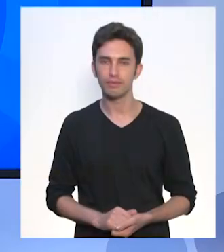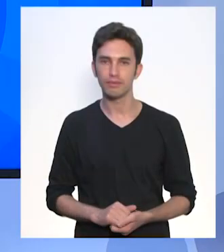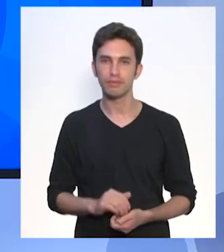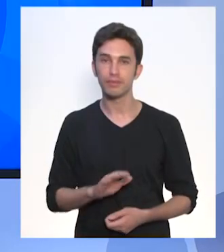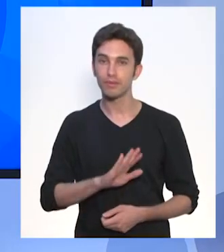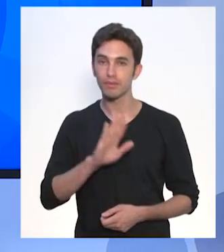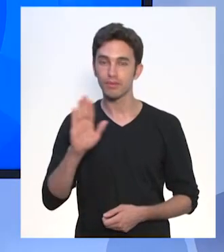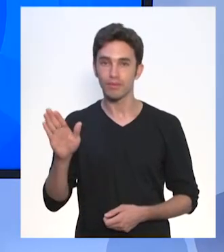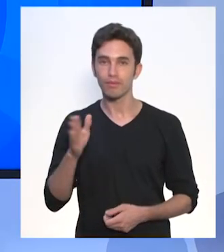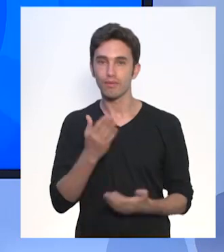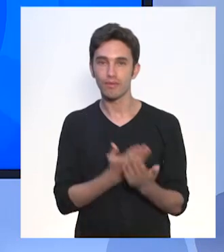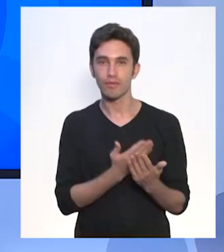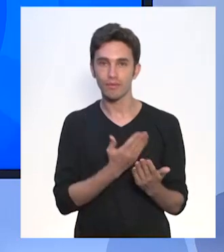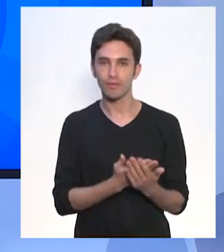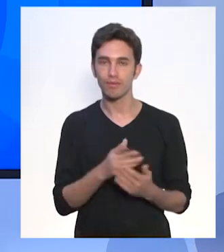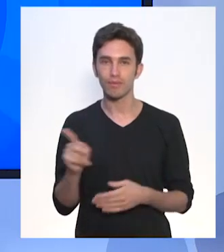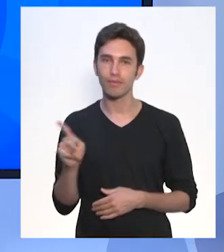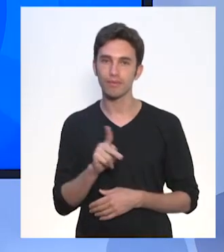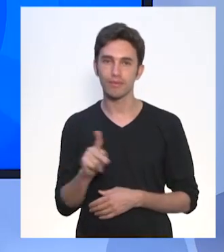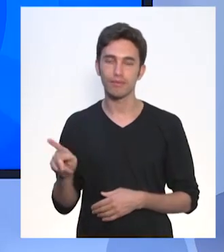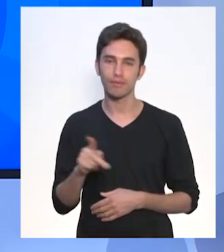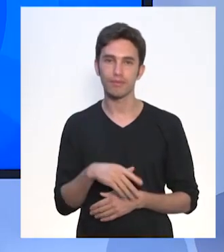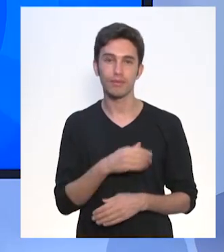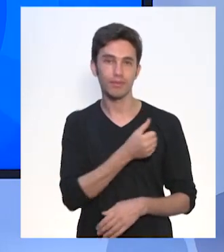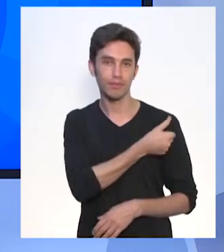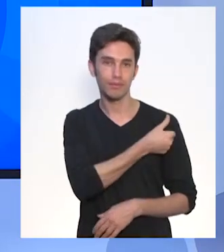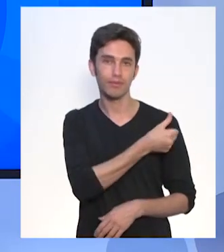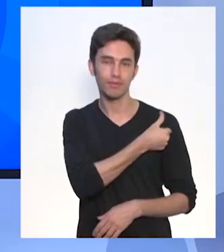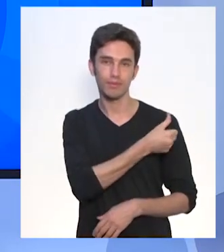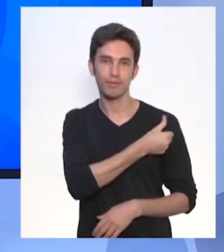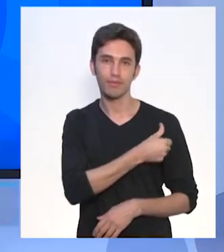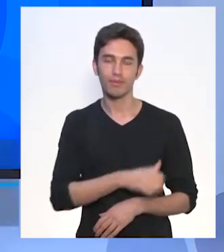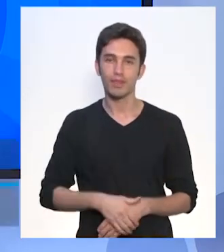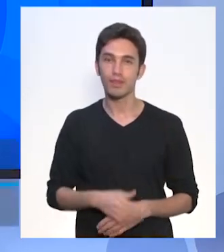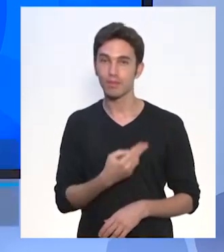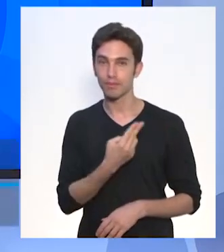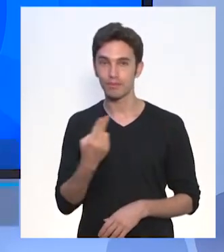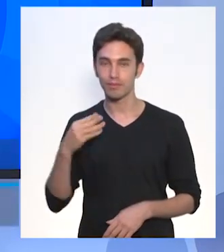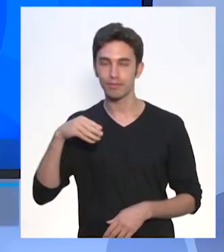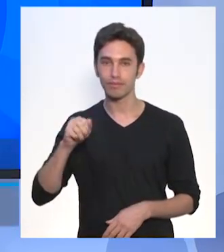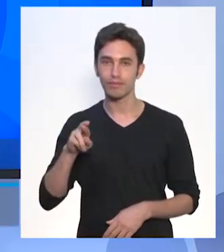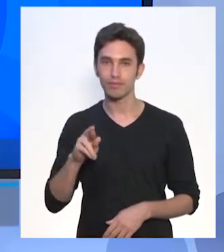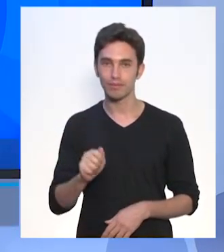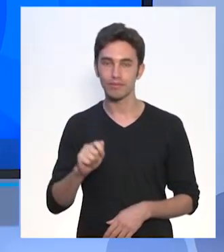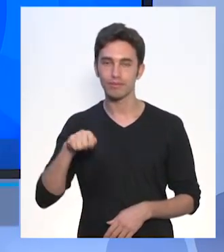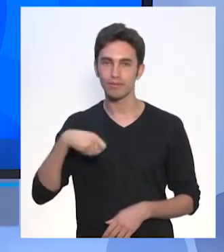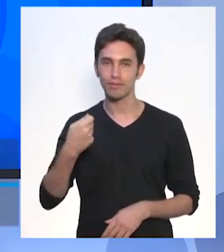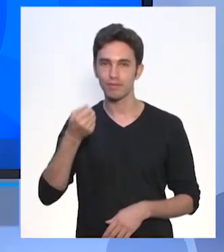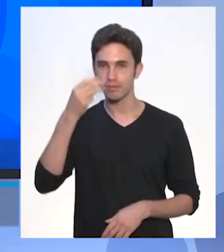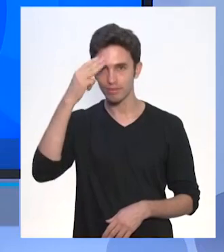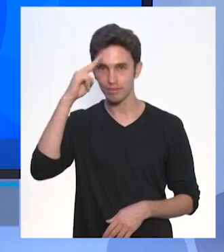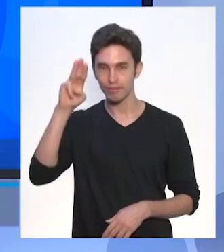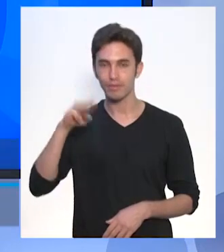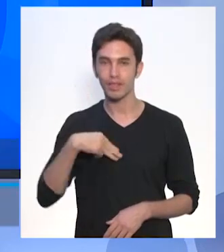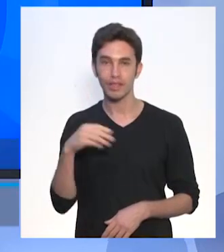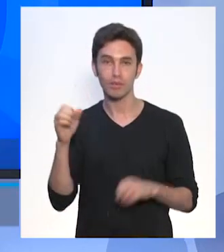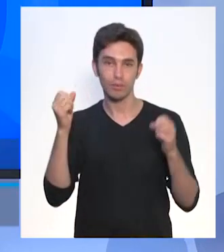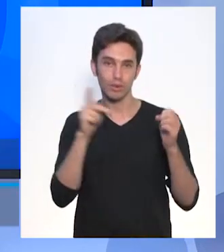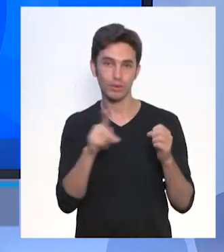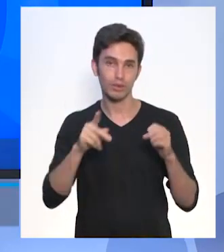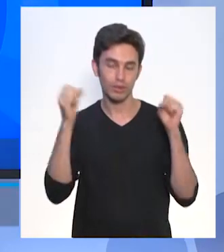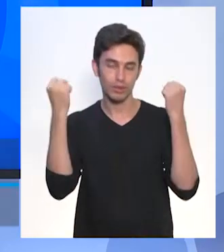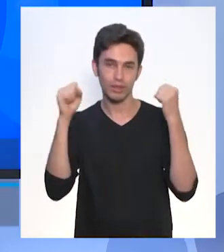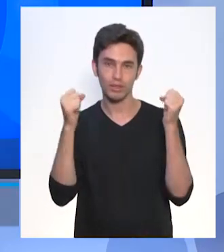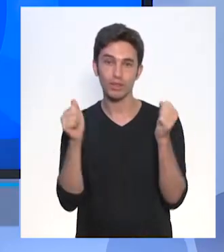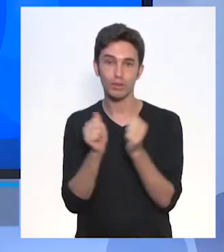Olá estudantes e professores do sexto ano, eu sou a professora Mara de Educação Física e darei aula